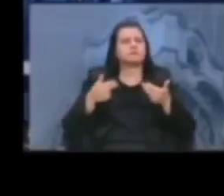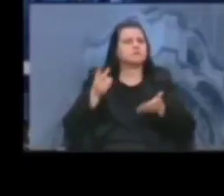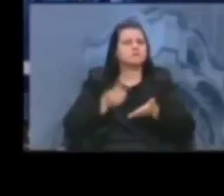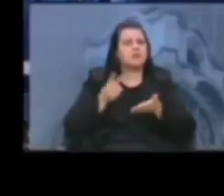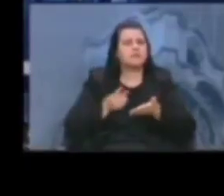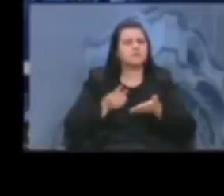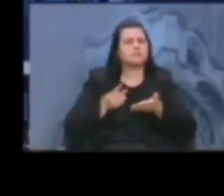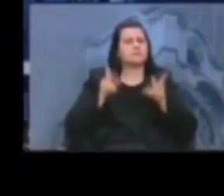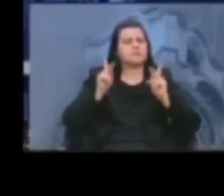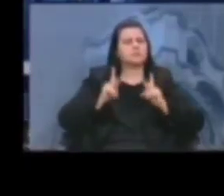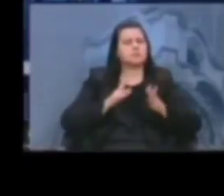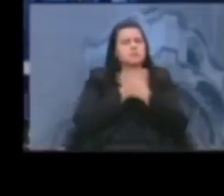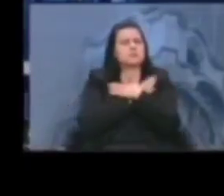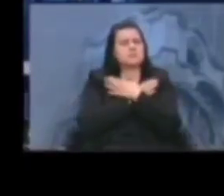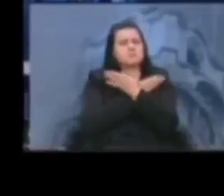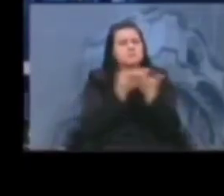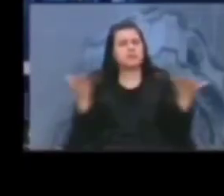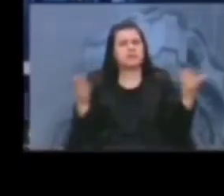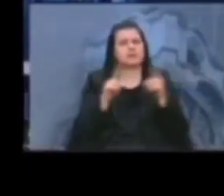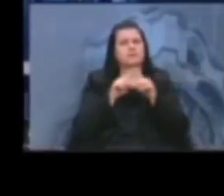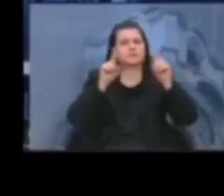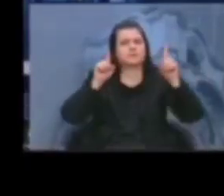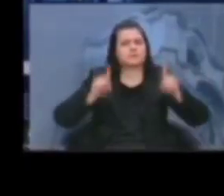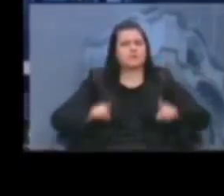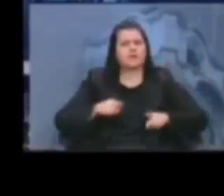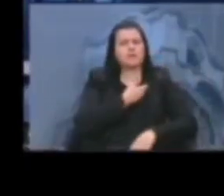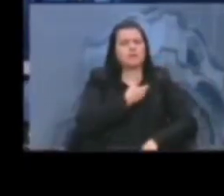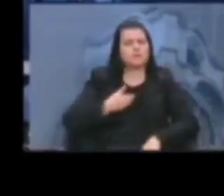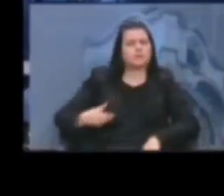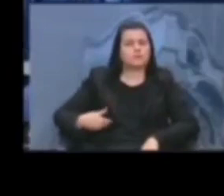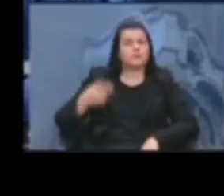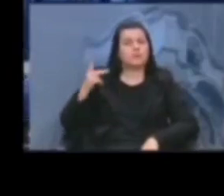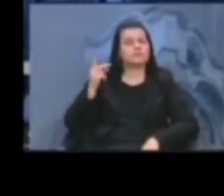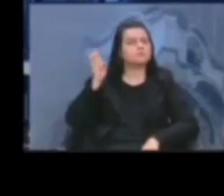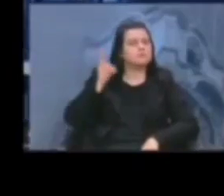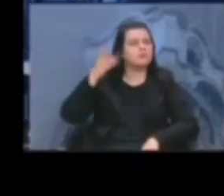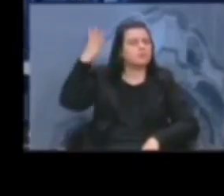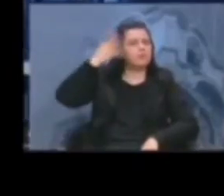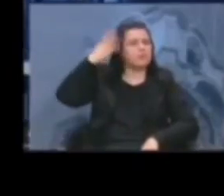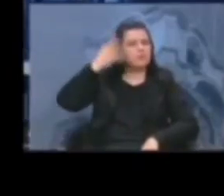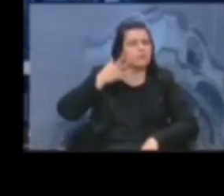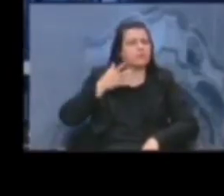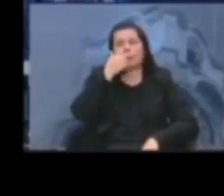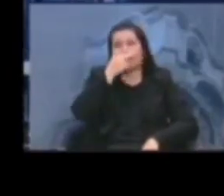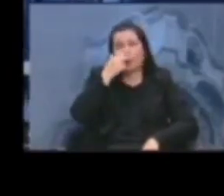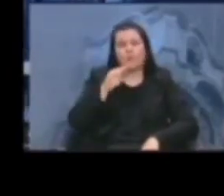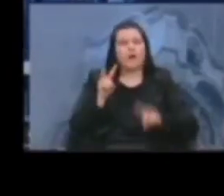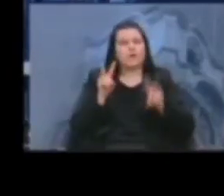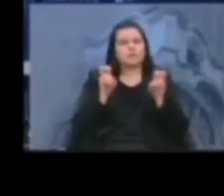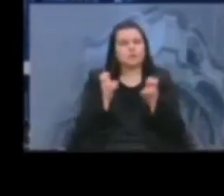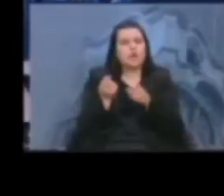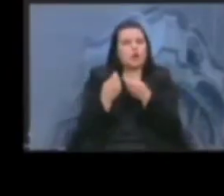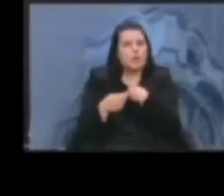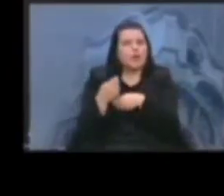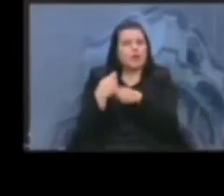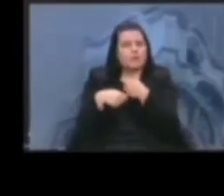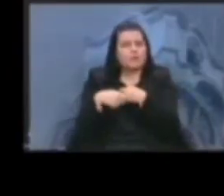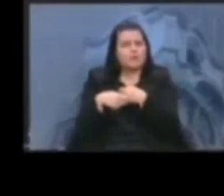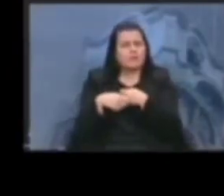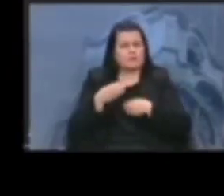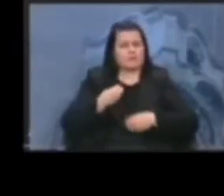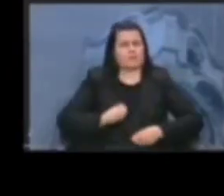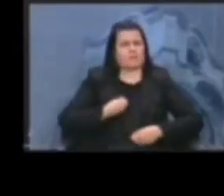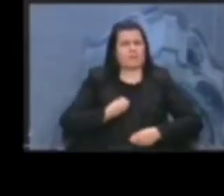desemprego dos servidores públicos, com o discurso da economia. E as vidas, então, temos que dar a vida